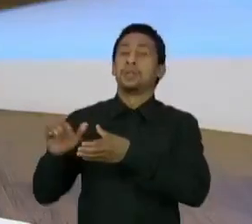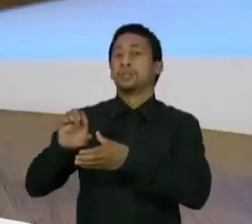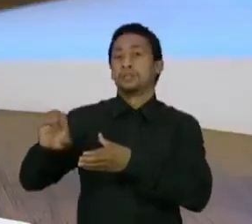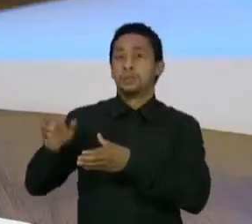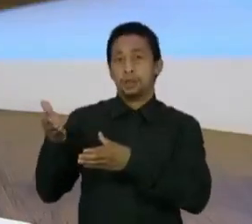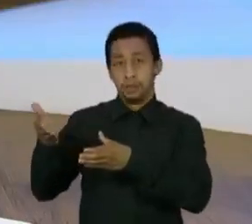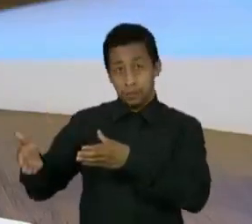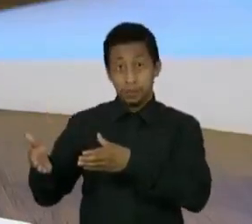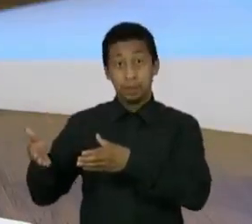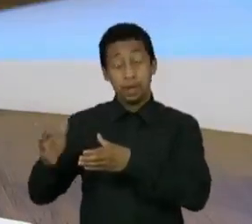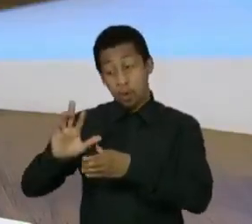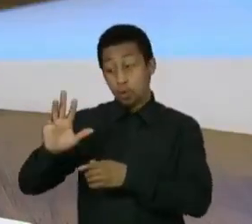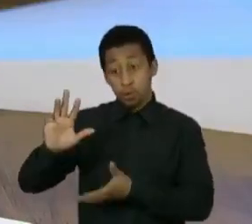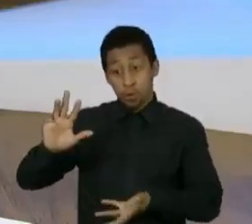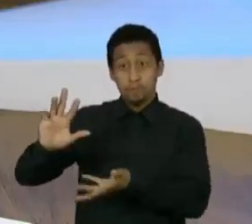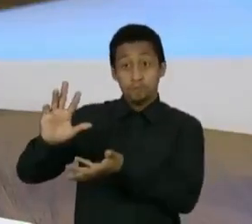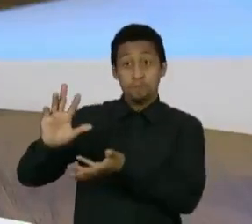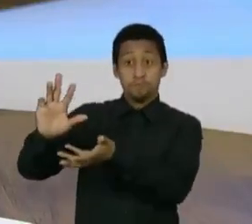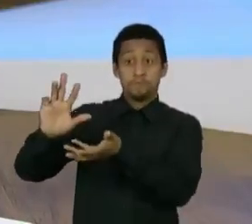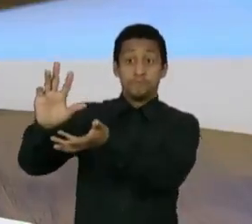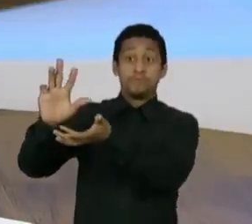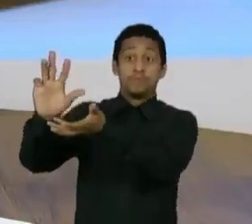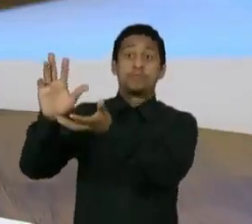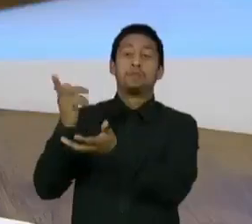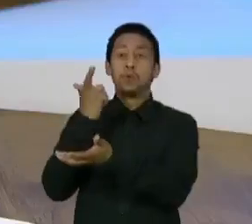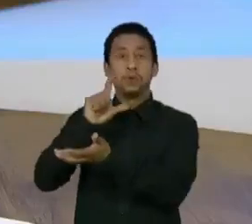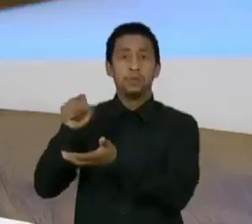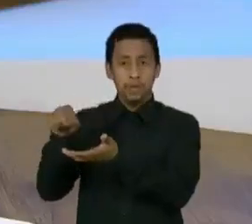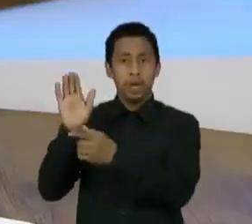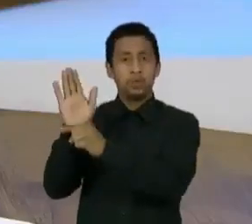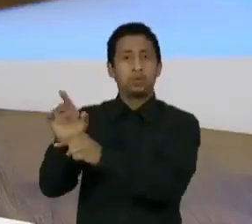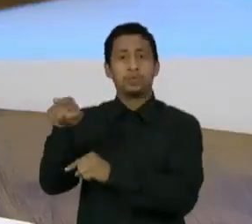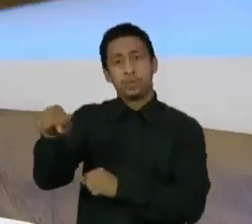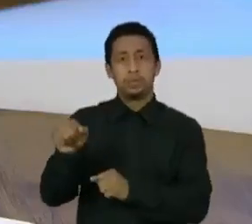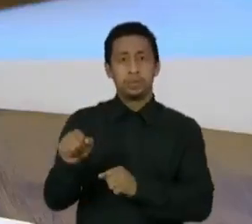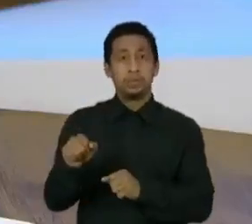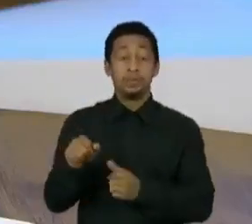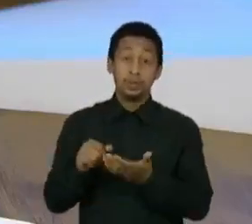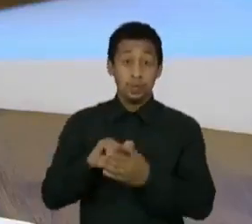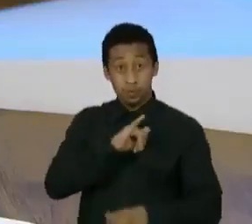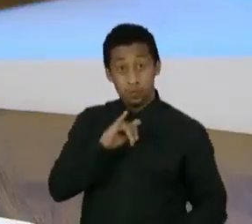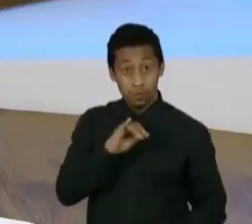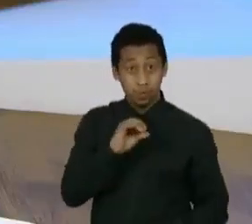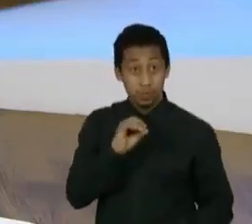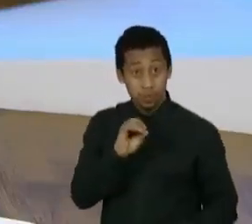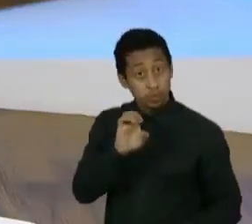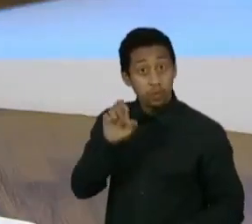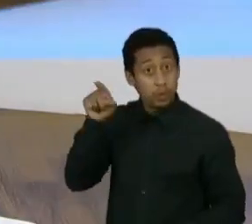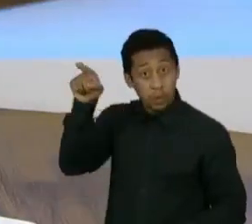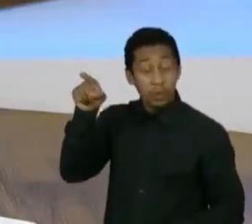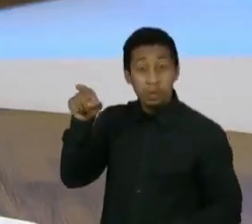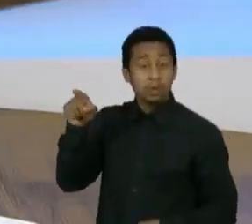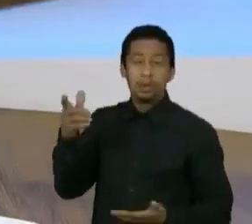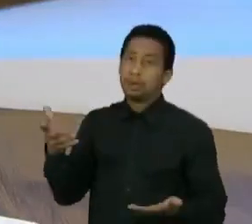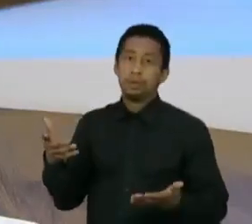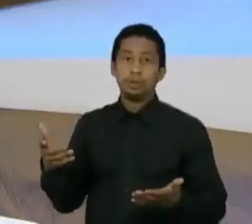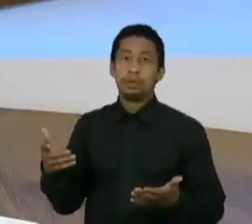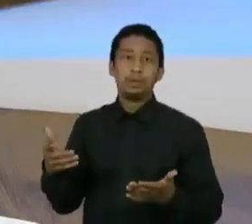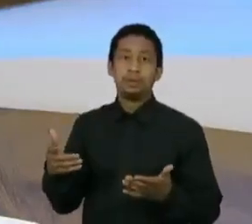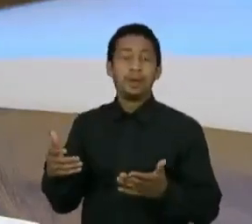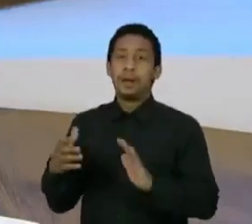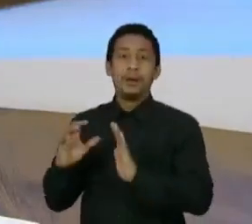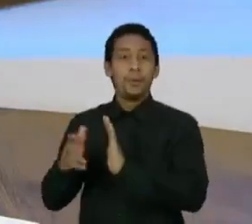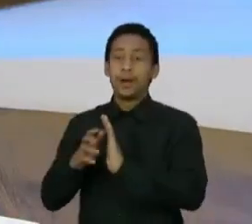empurrar Lula para um lugar de mais progressismo. O próprio Biden, o governo Biden é um governo mais progressista do que o governo Obama.